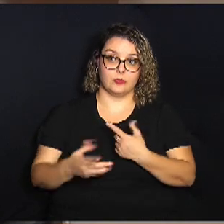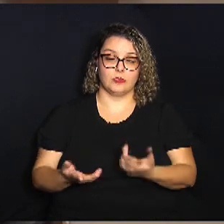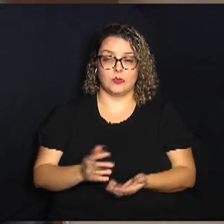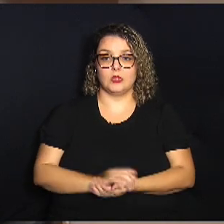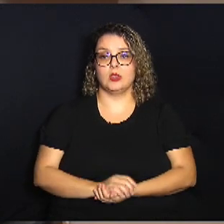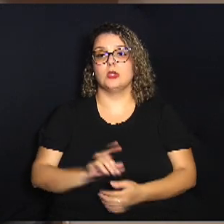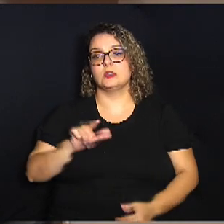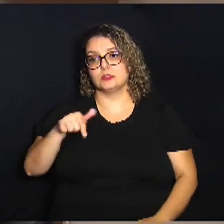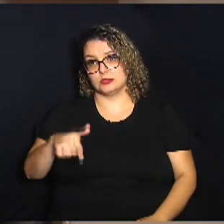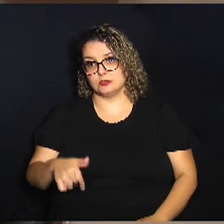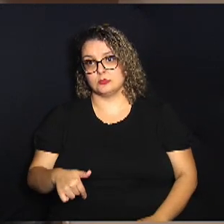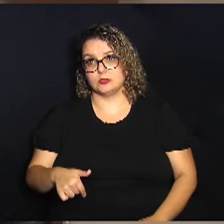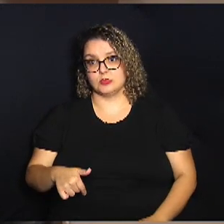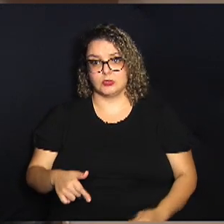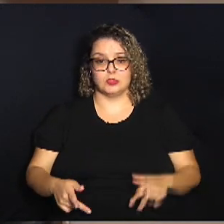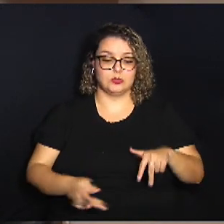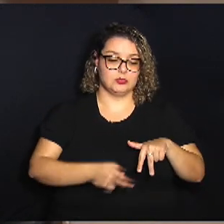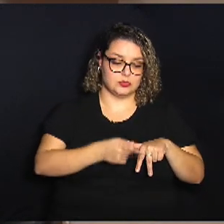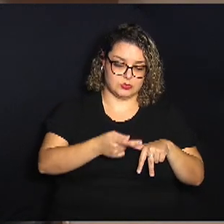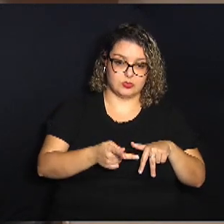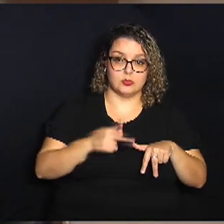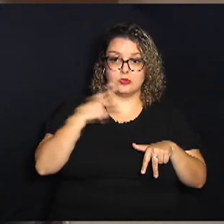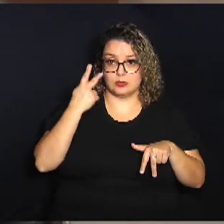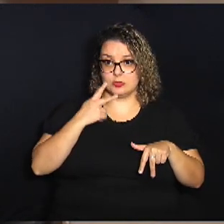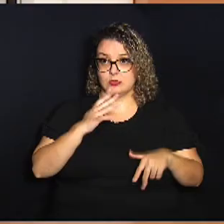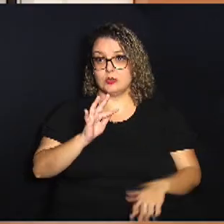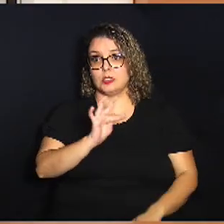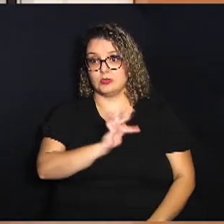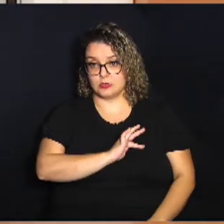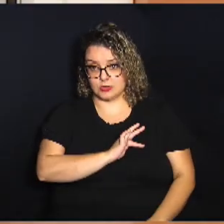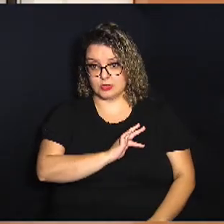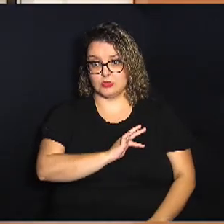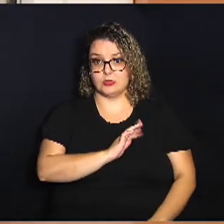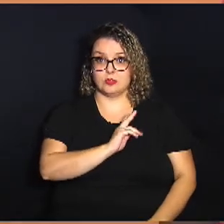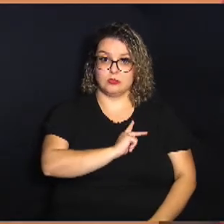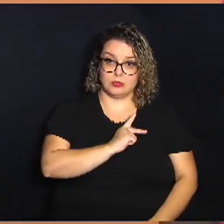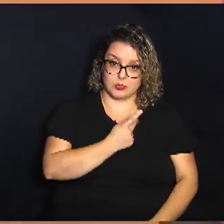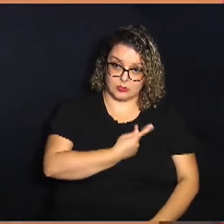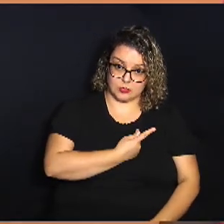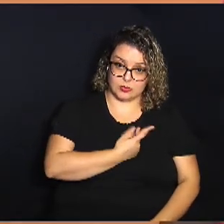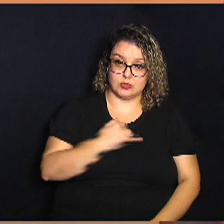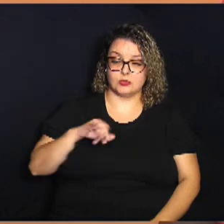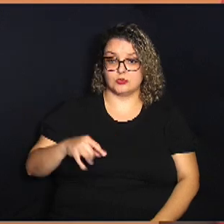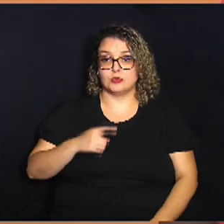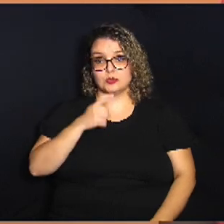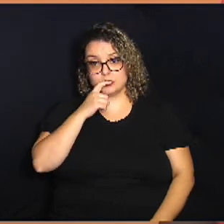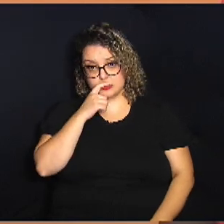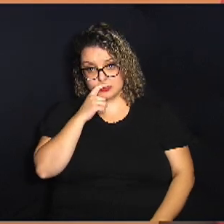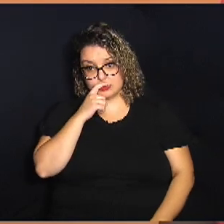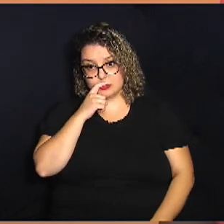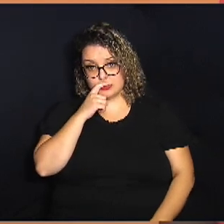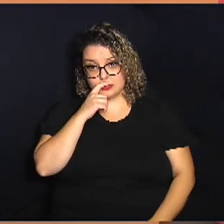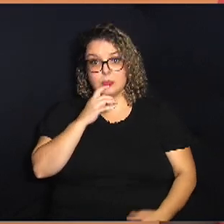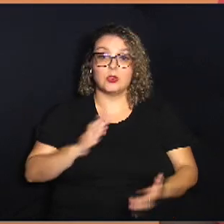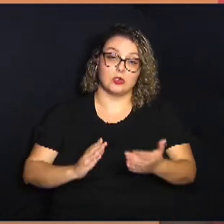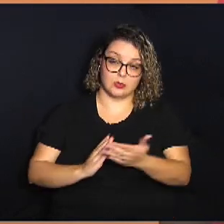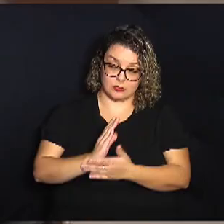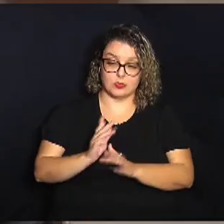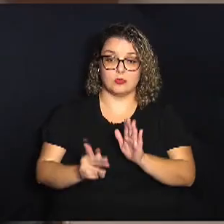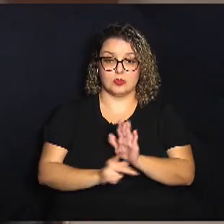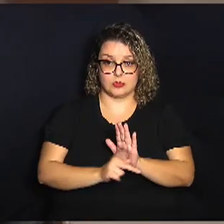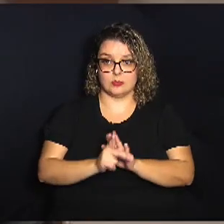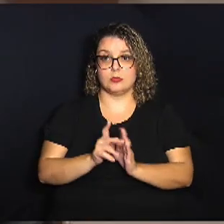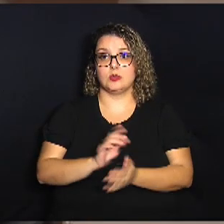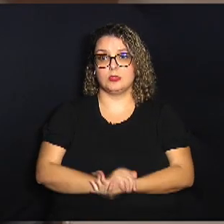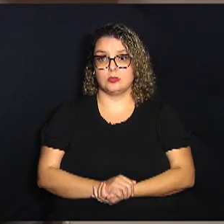seguida deram o parecer os vereadores Fernando Mendes Paulo Haddad e Jorge Schneider que aprovaram o projeto